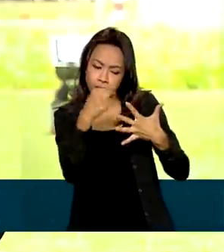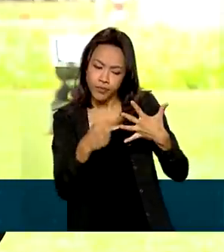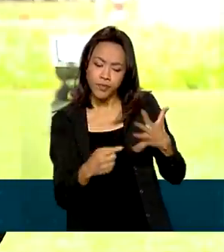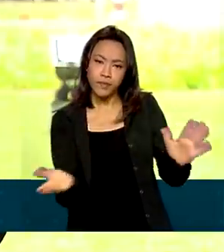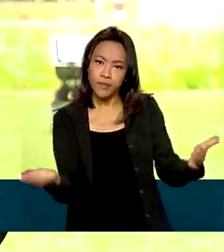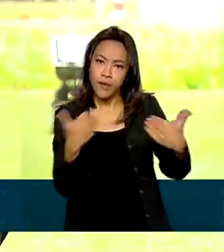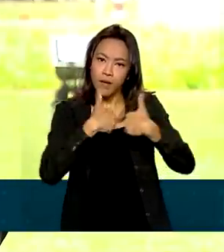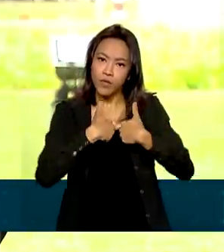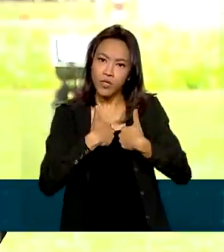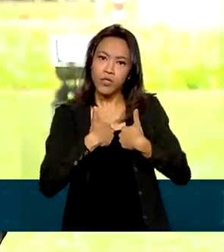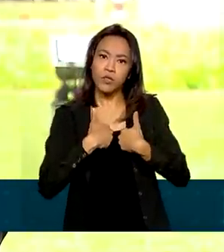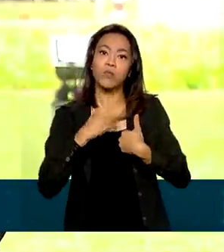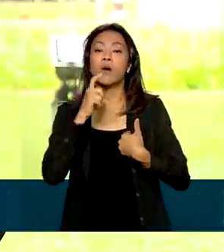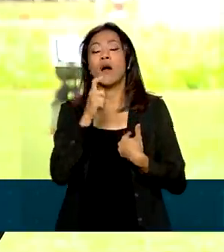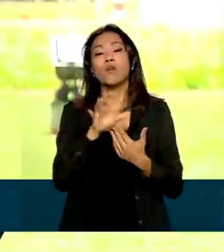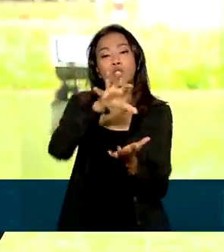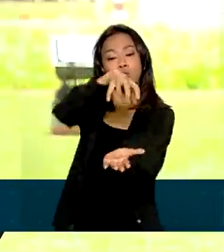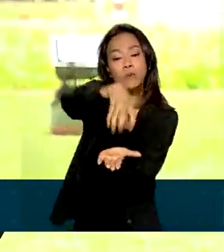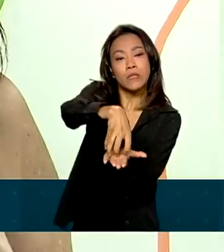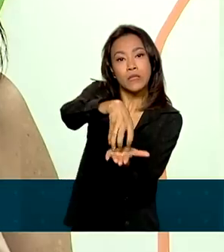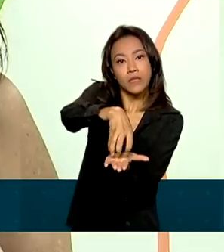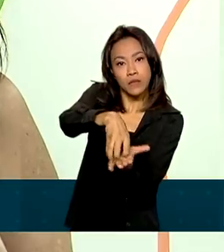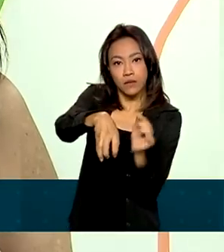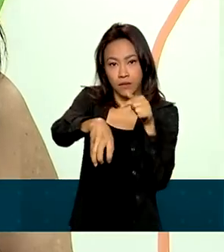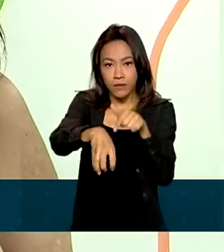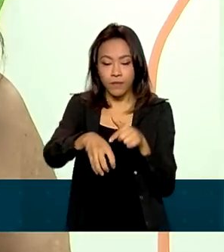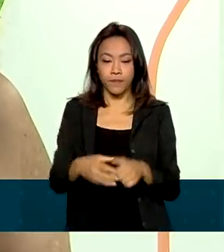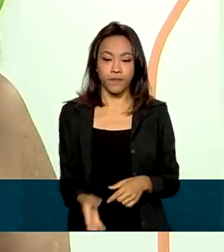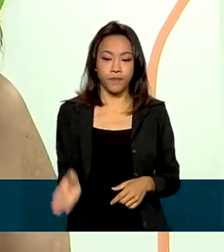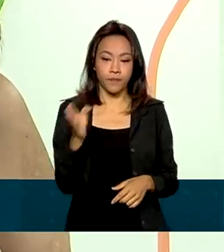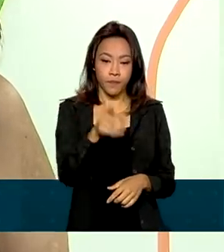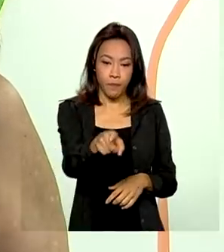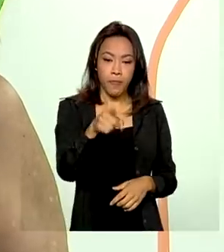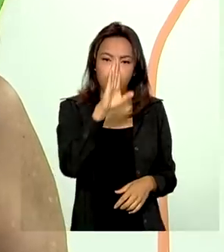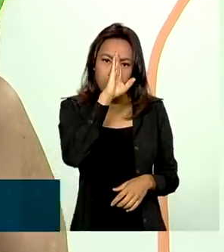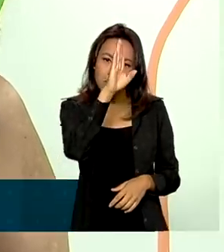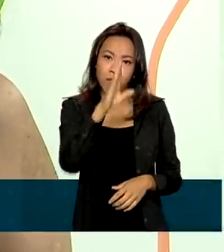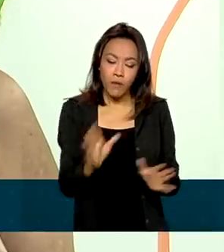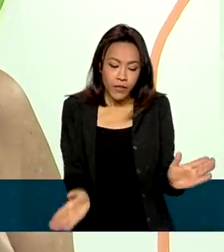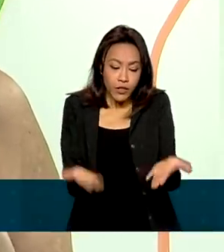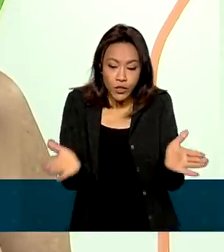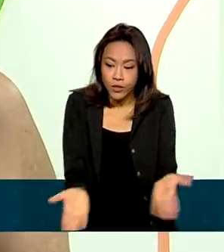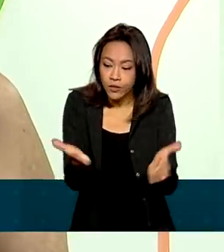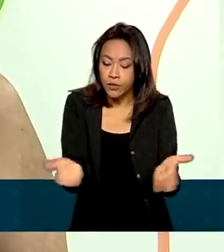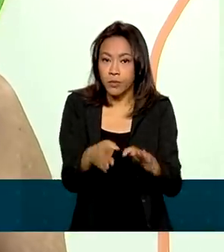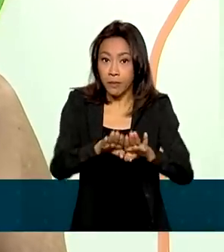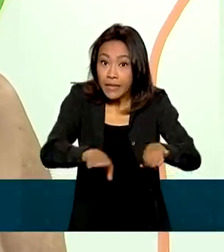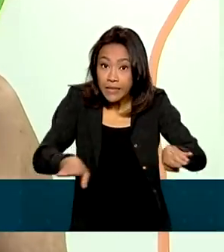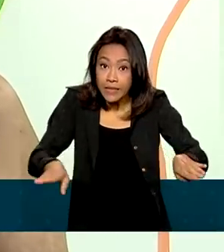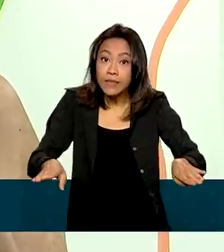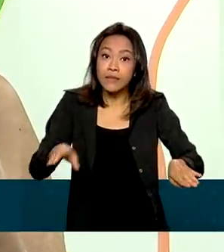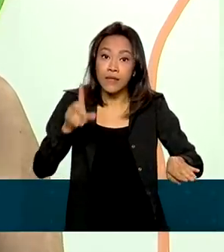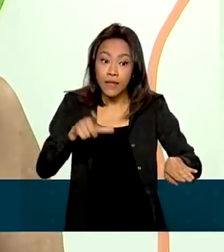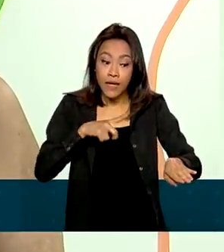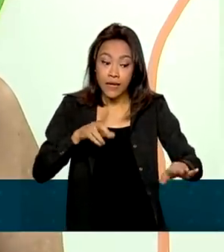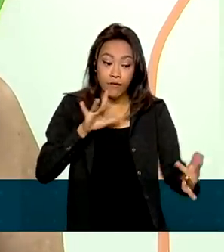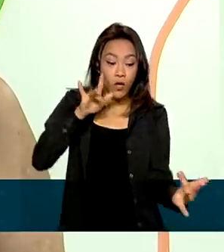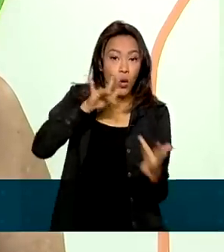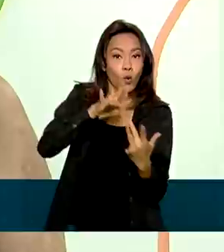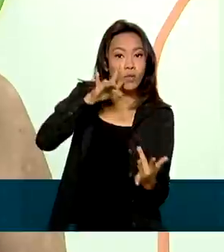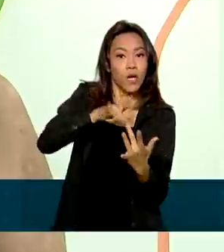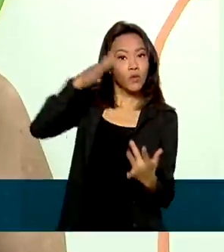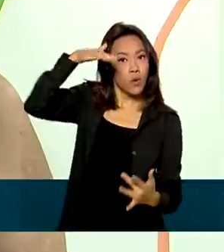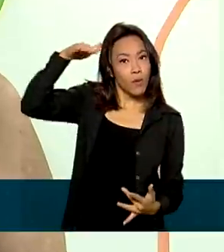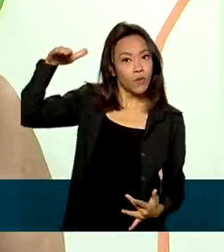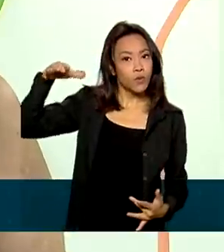nos centros de atenção psicossocial do país. O principal estímulo para uma criança é que ela esteja em contato com adultos